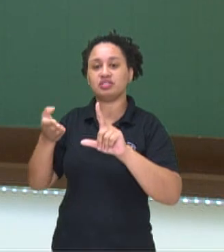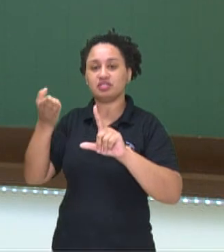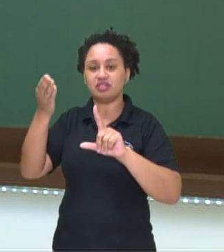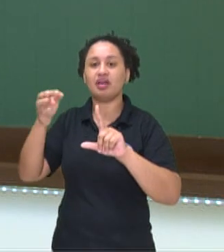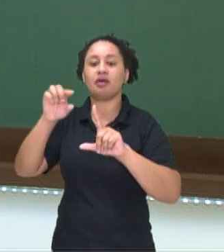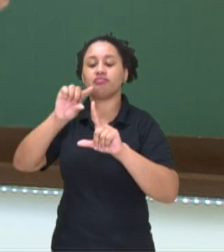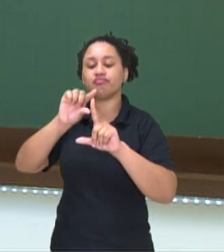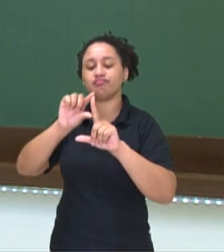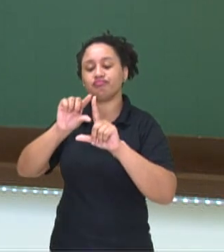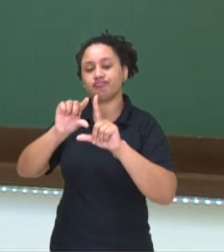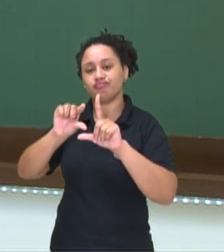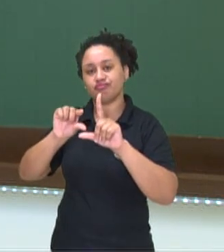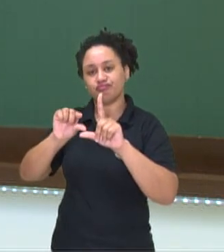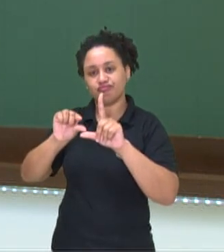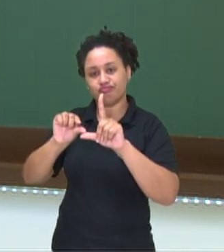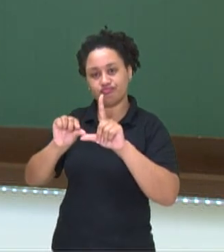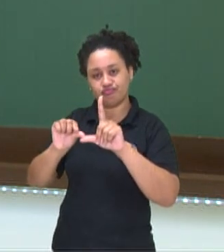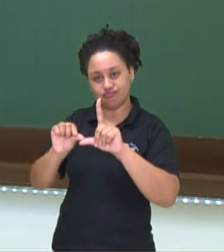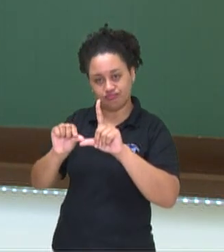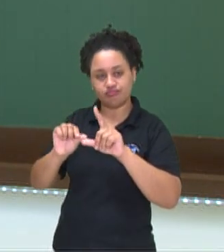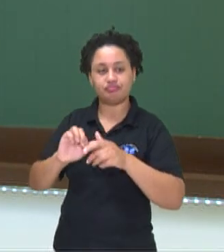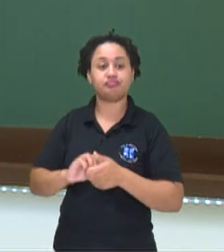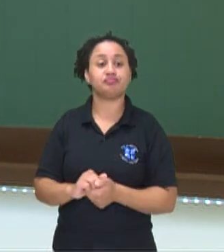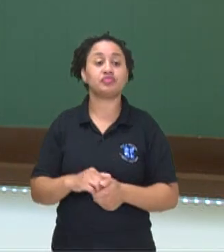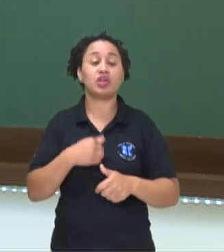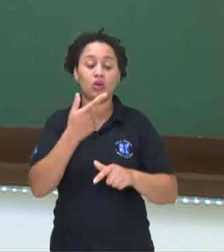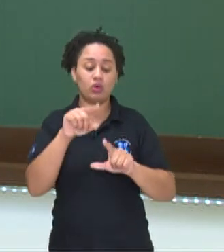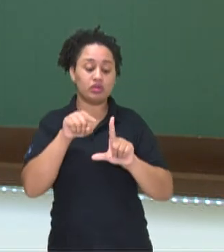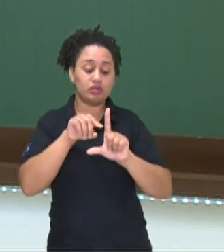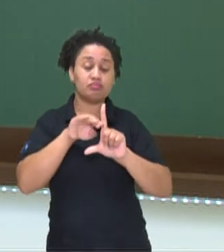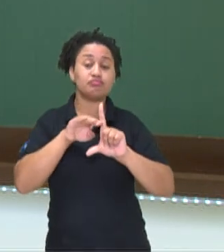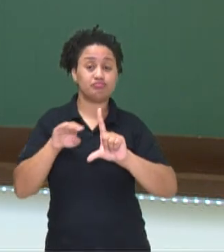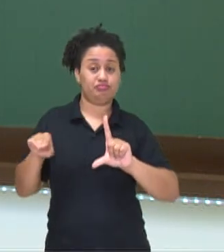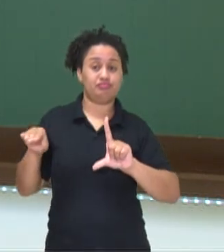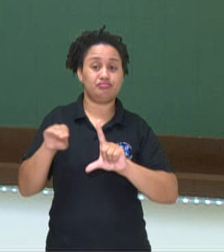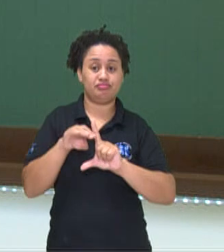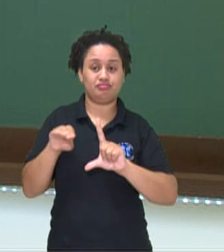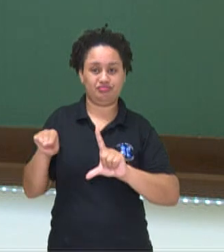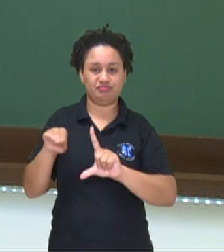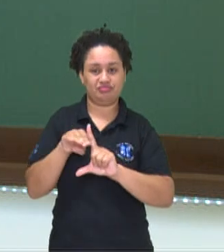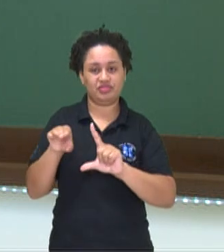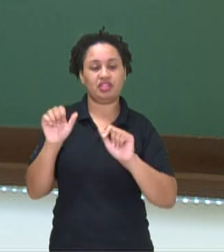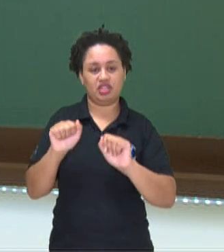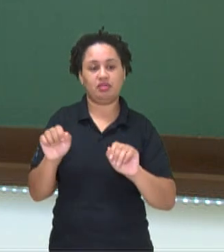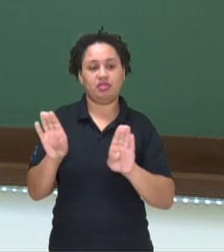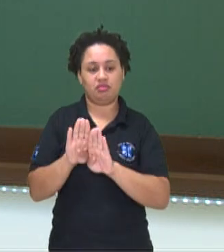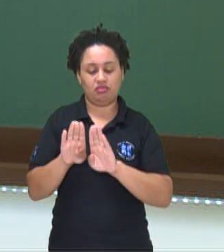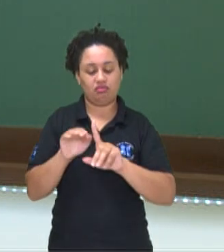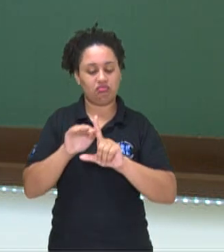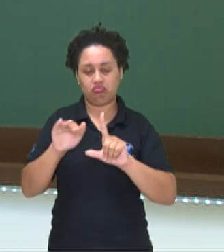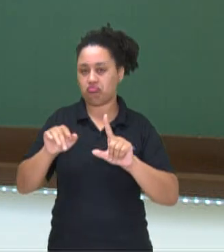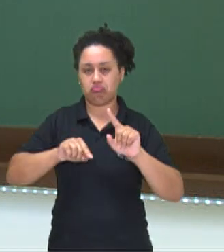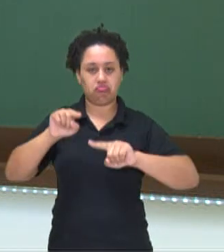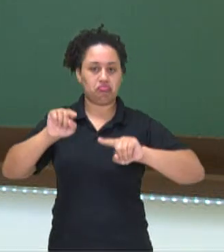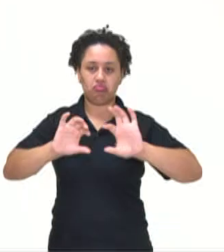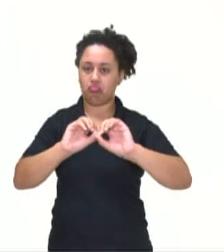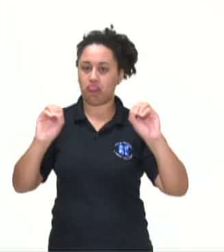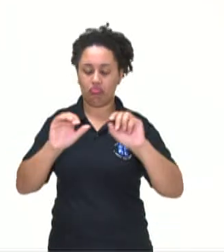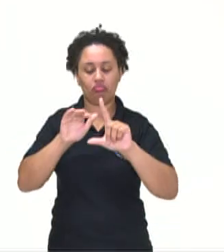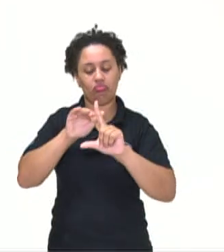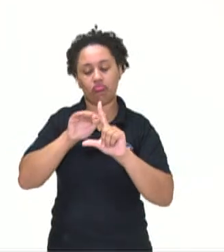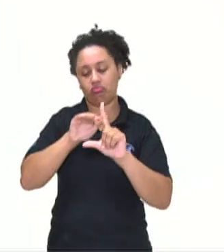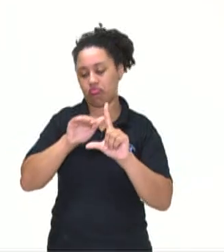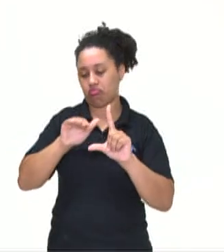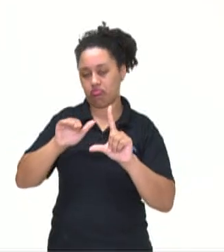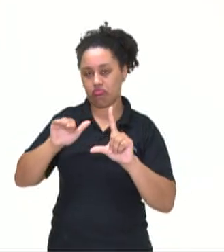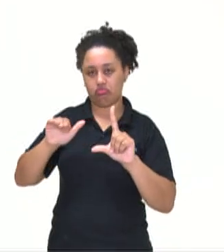decrescendo, tá bom? E aqui também, ela pode ser constante, é uma reta constante que não vai se alterar ali no tamanho, né?